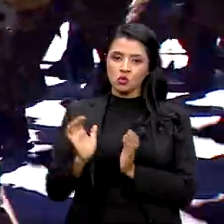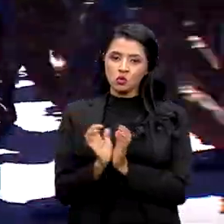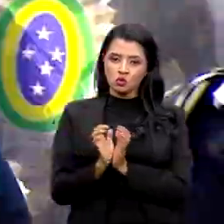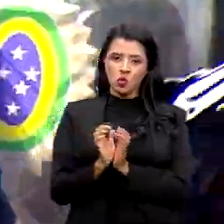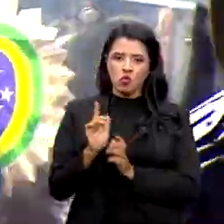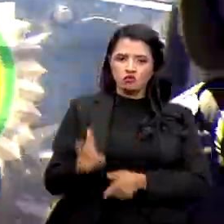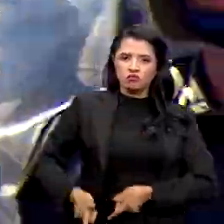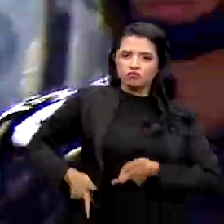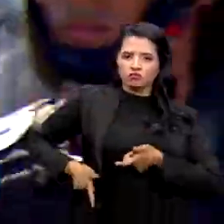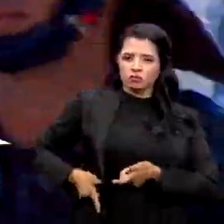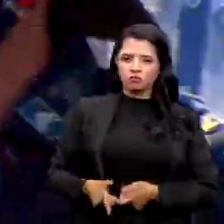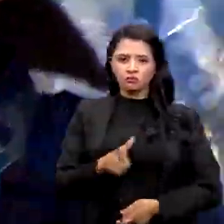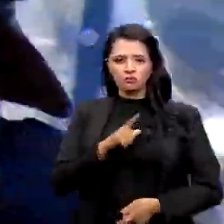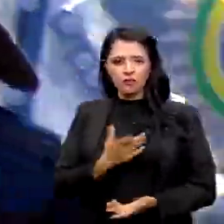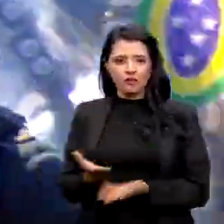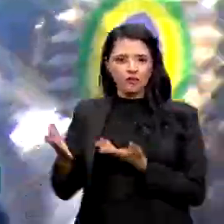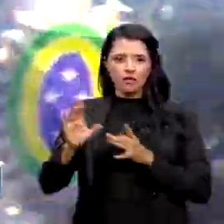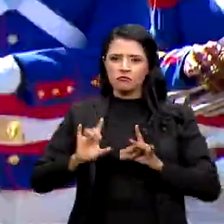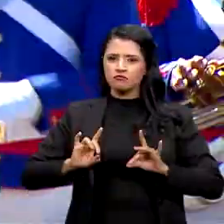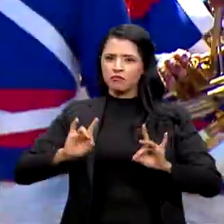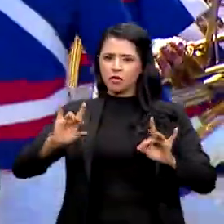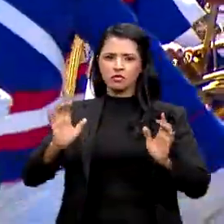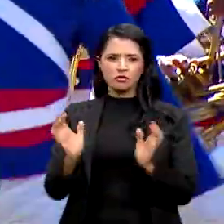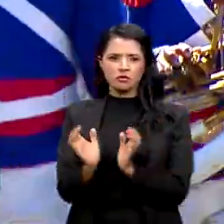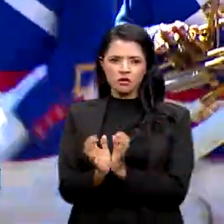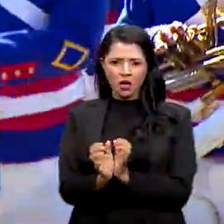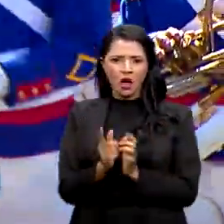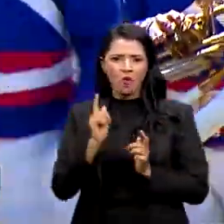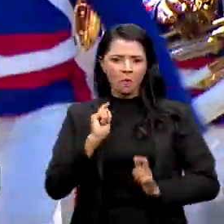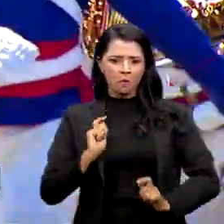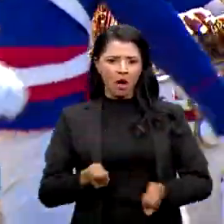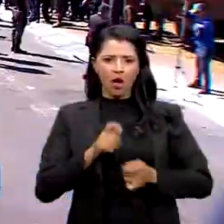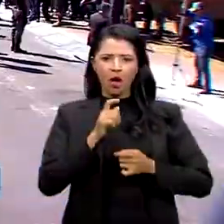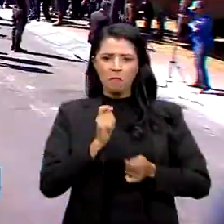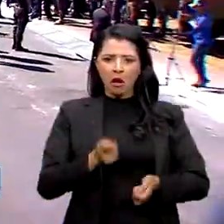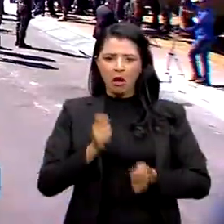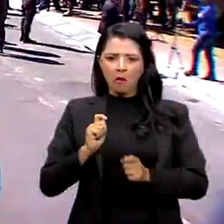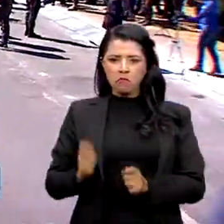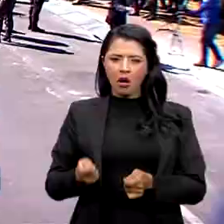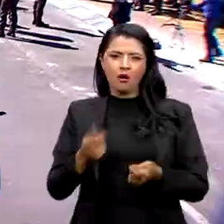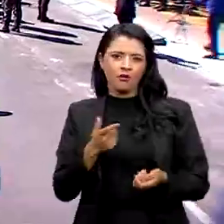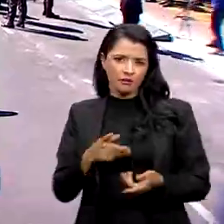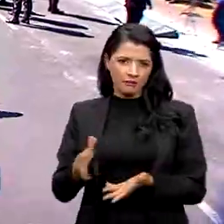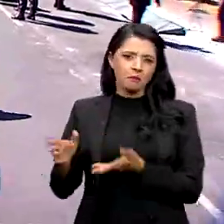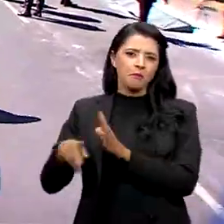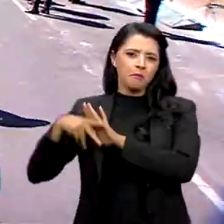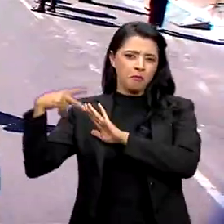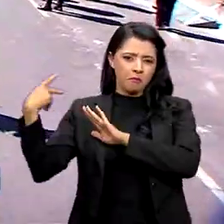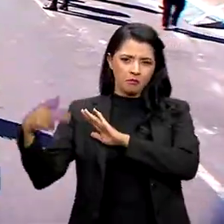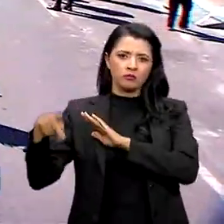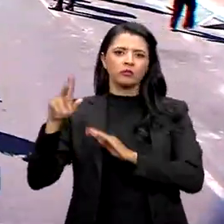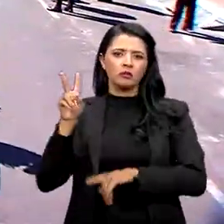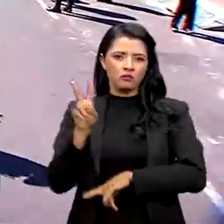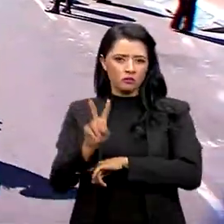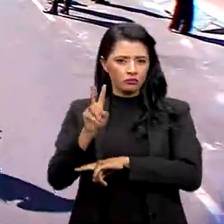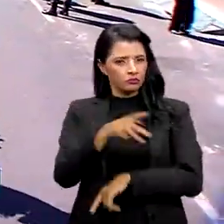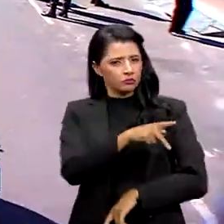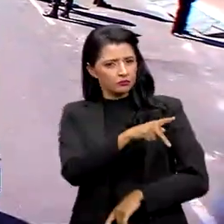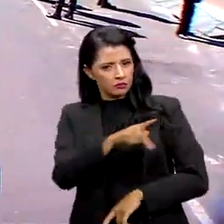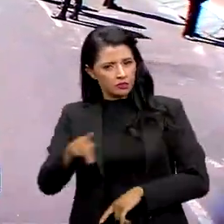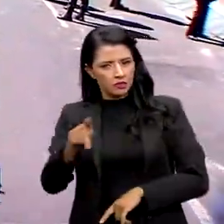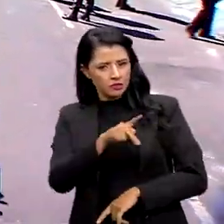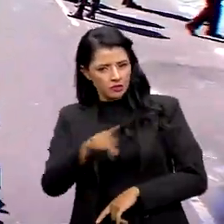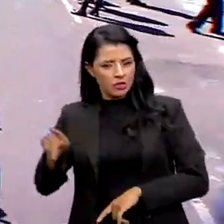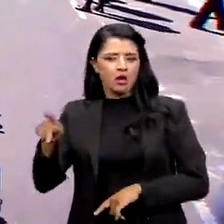artilharia, tropas especiais e a banda de música do Batalhão da Guarda Presidencial e banda